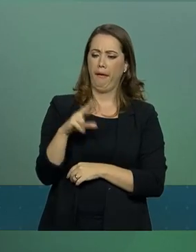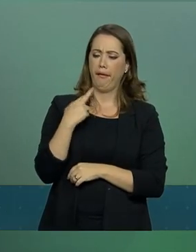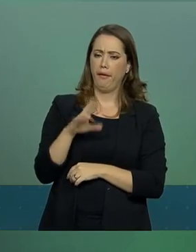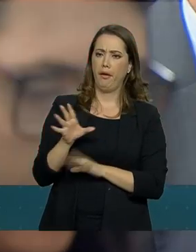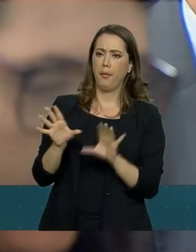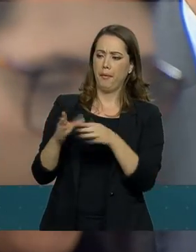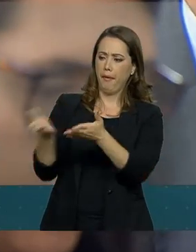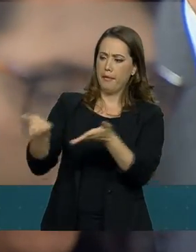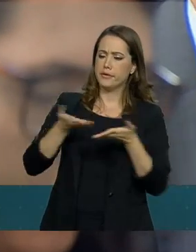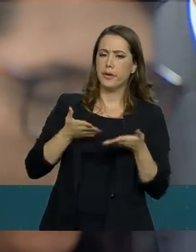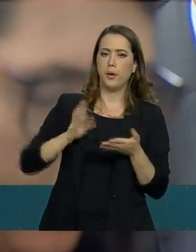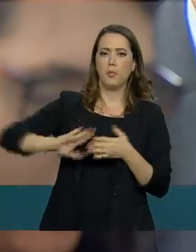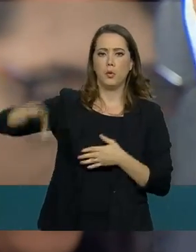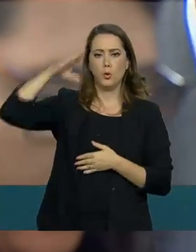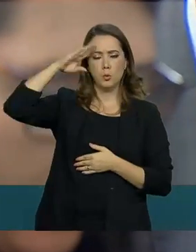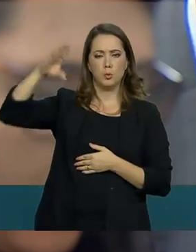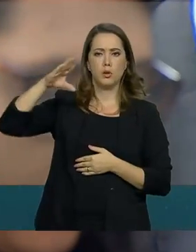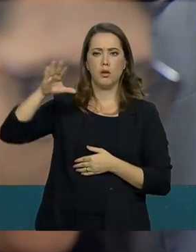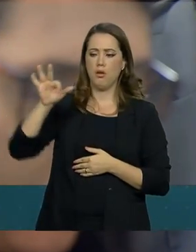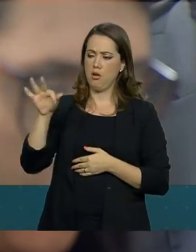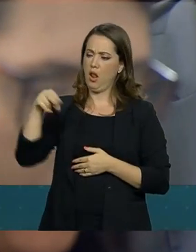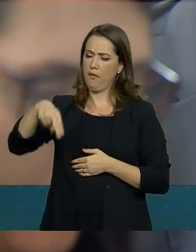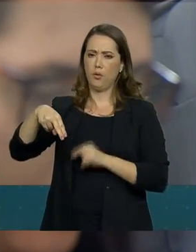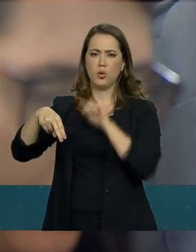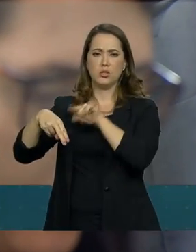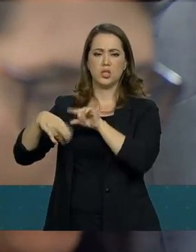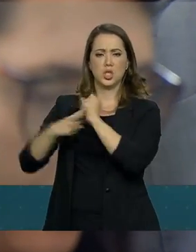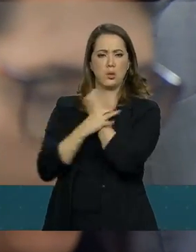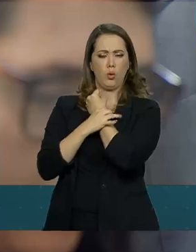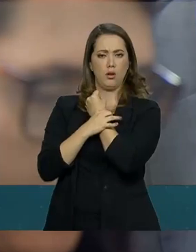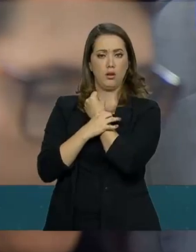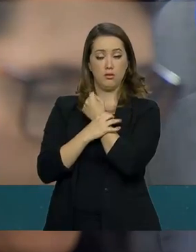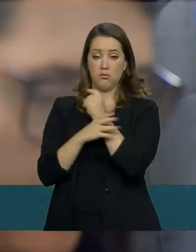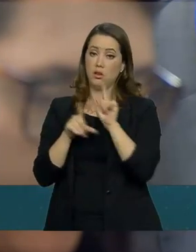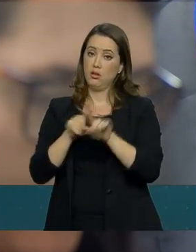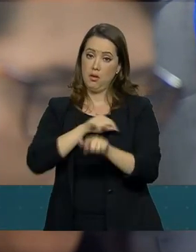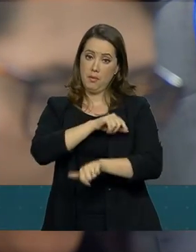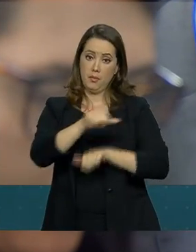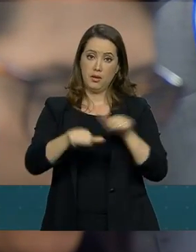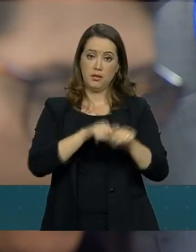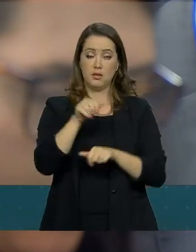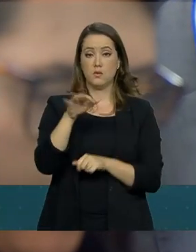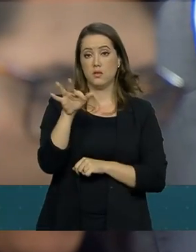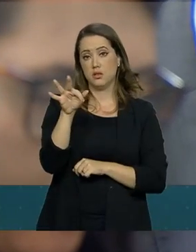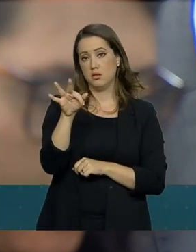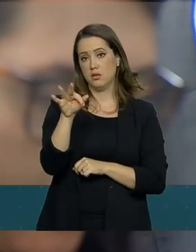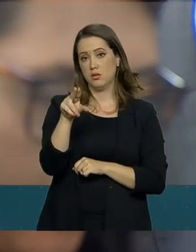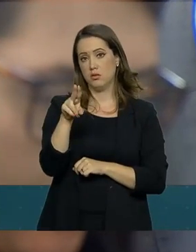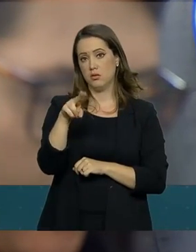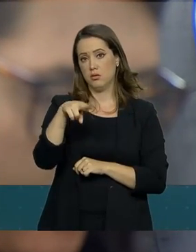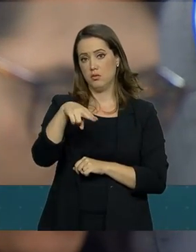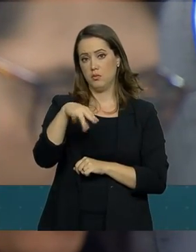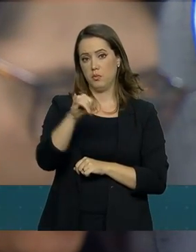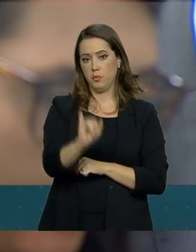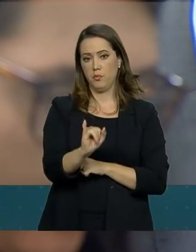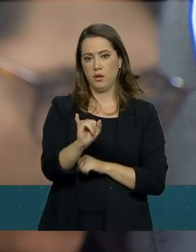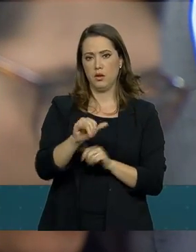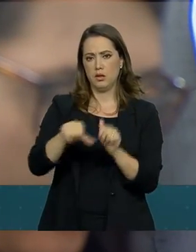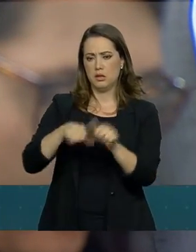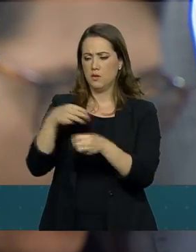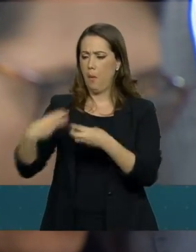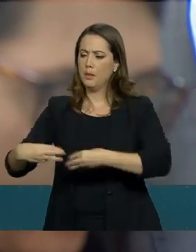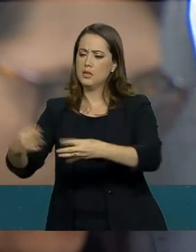pela Força Nacional de Segurança e também pela questão da transferência da FUNAI do Ministério da